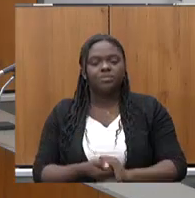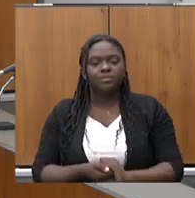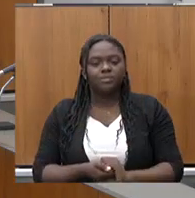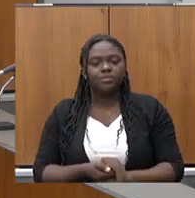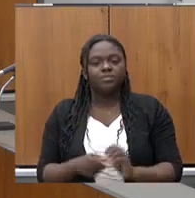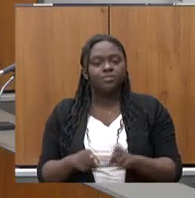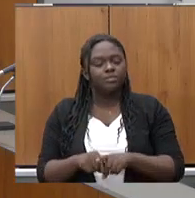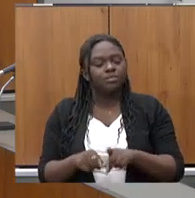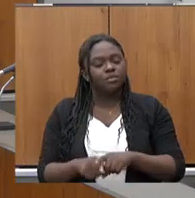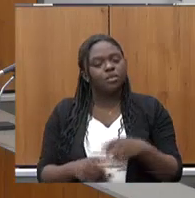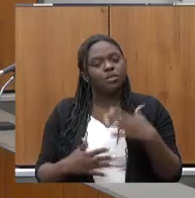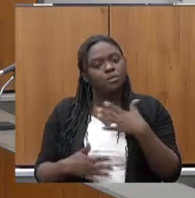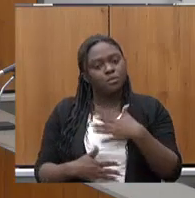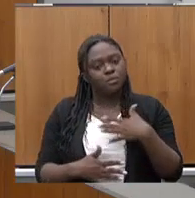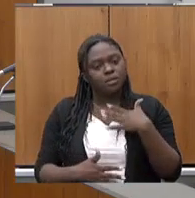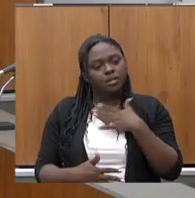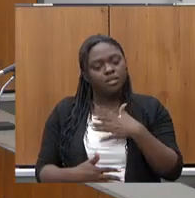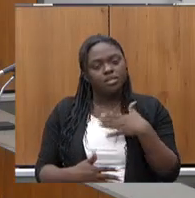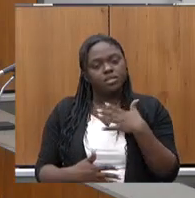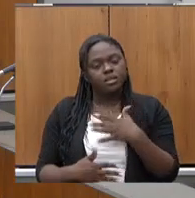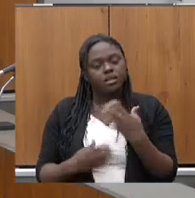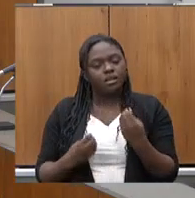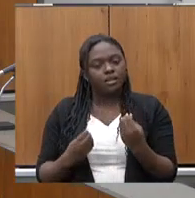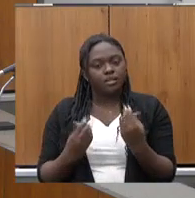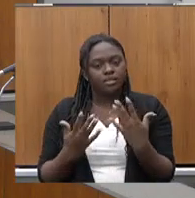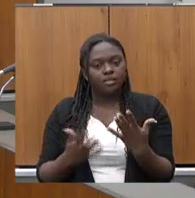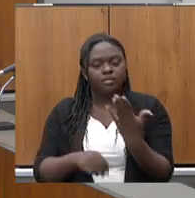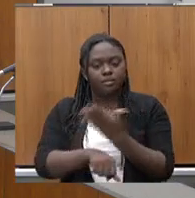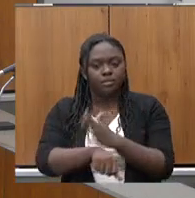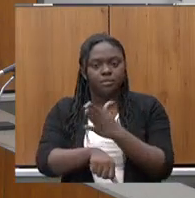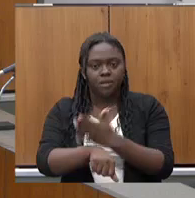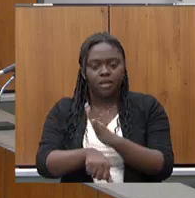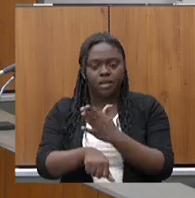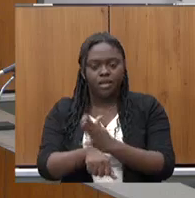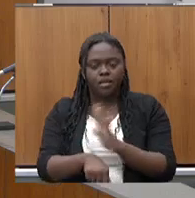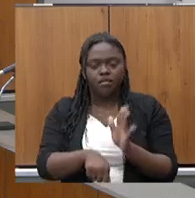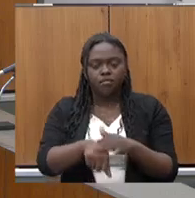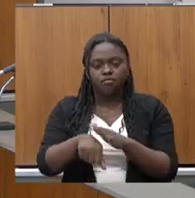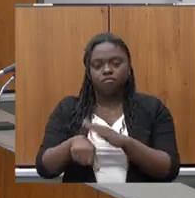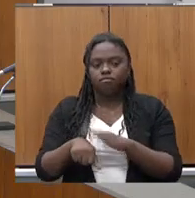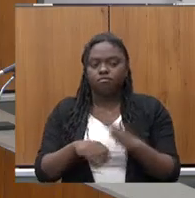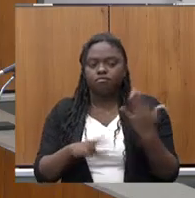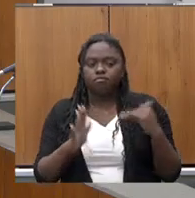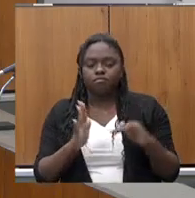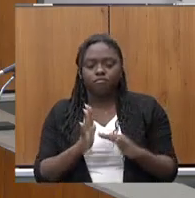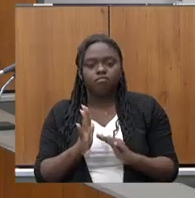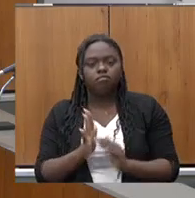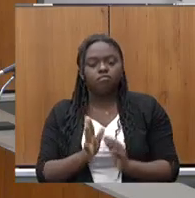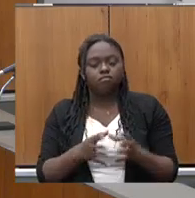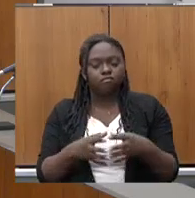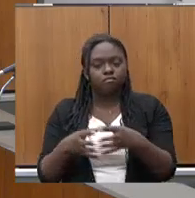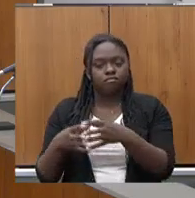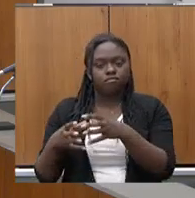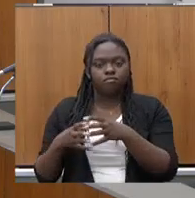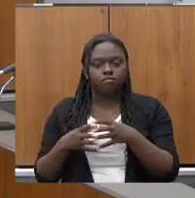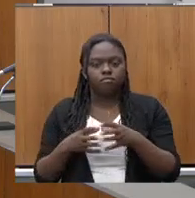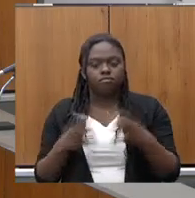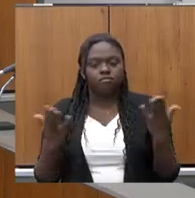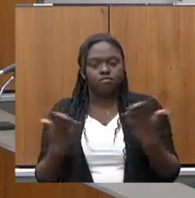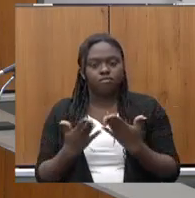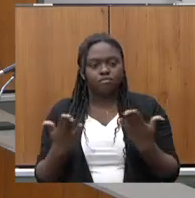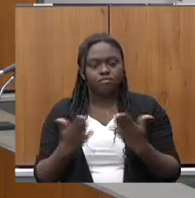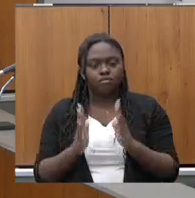muito prazer e devoção uma prática que faço em todas as comissões que presido, faremos uma